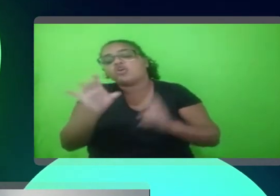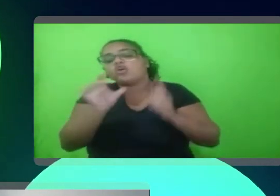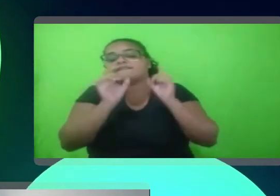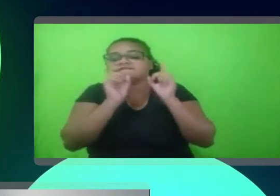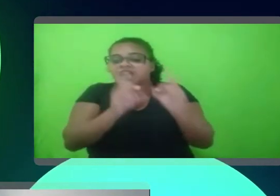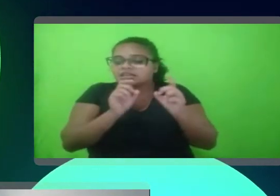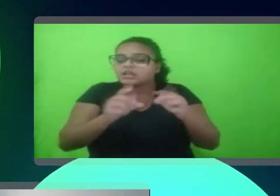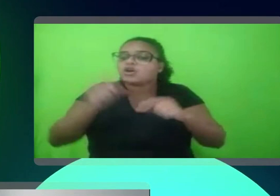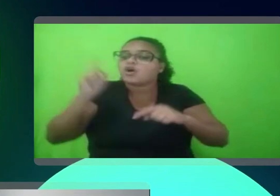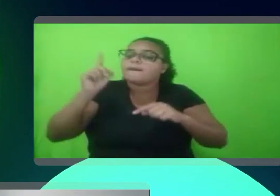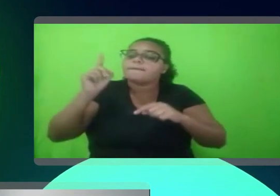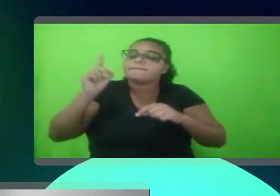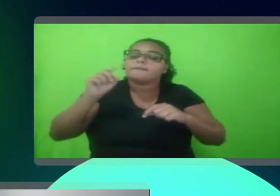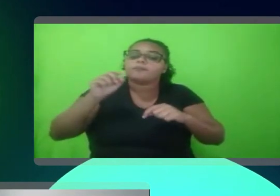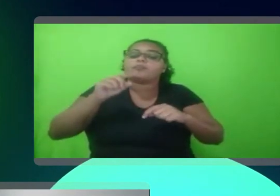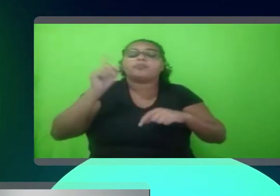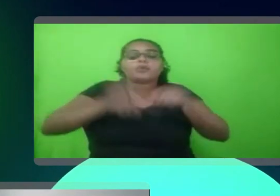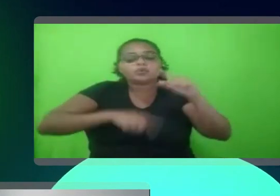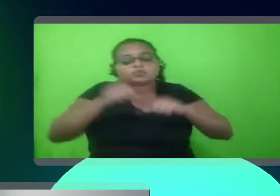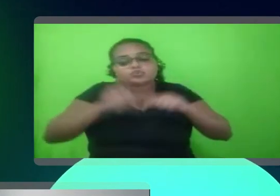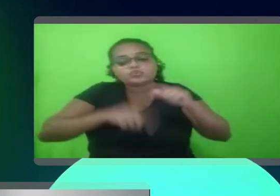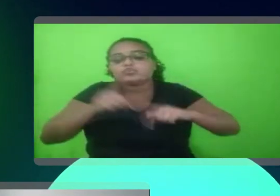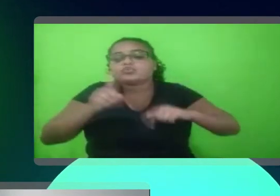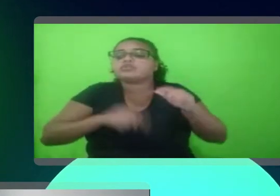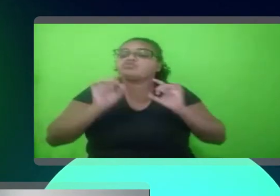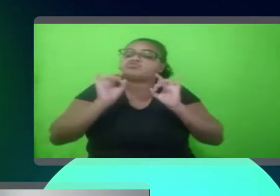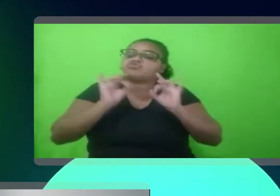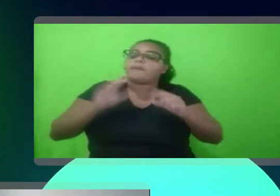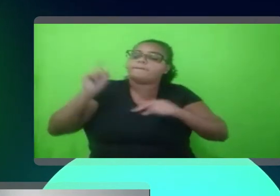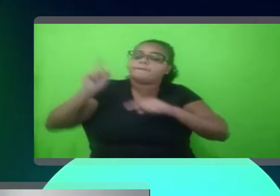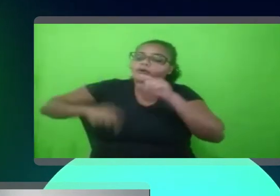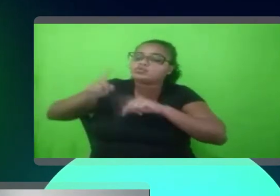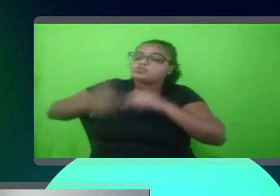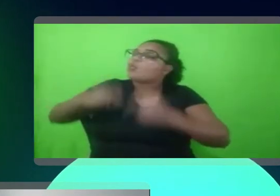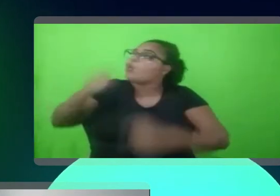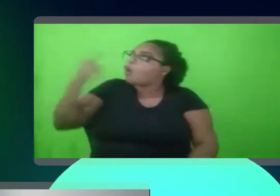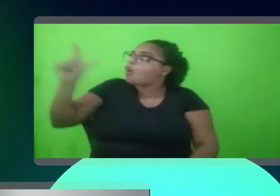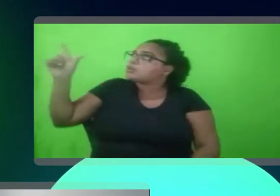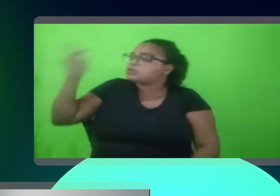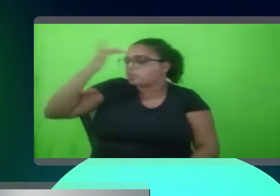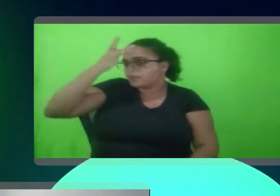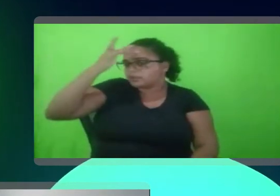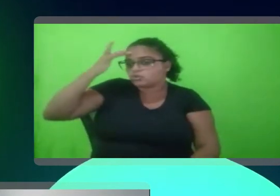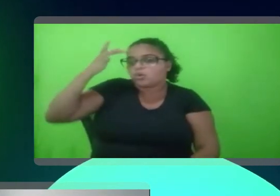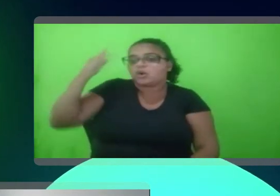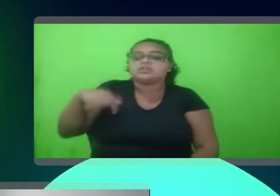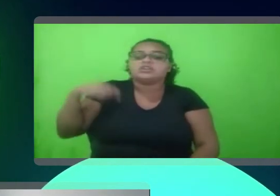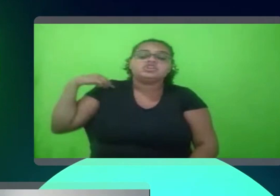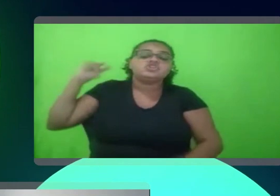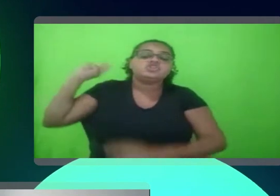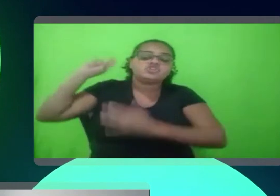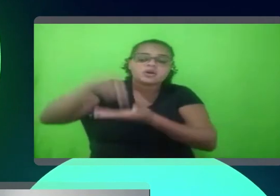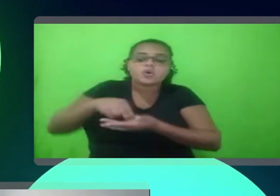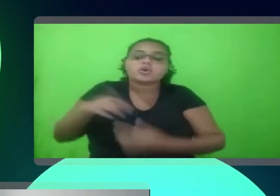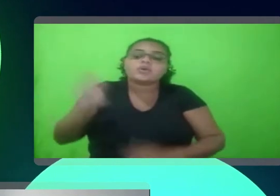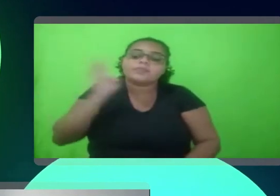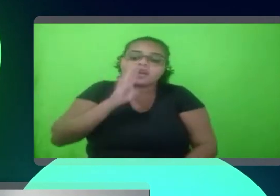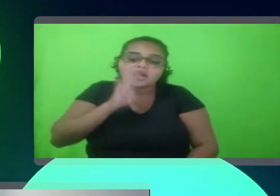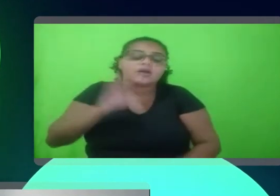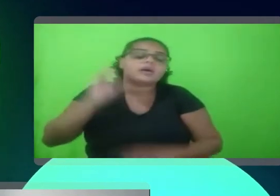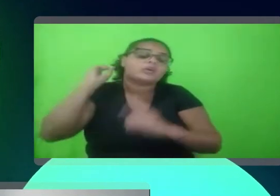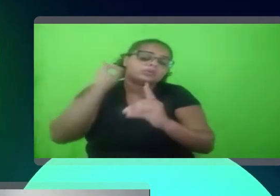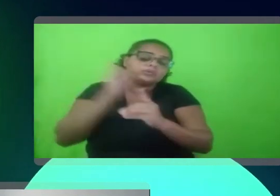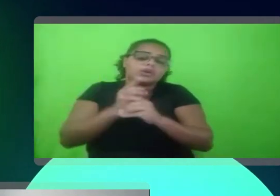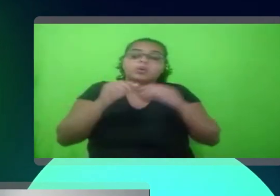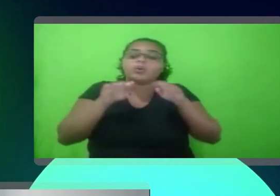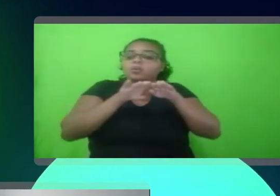um vendedor exclusivo dos seus produtos, mas também não dá para você só vender produtos dos outros, né? Eu acho que a gente chegou aqui numa forma bem legal de